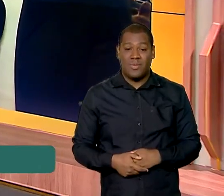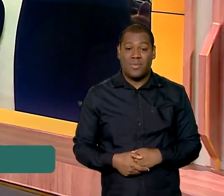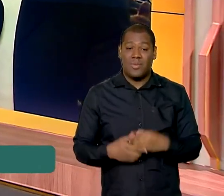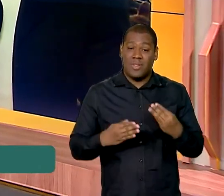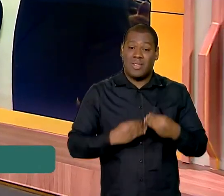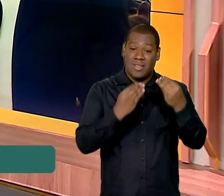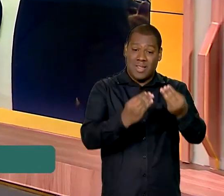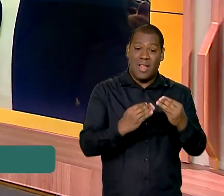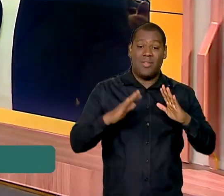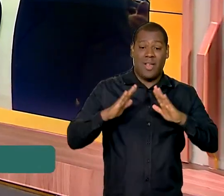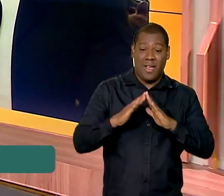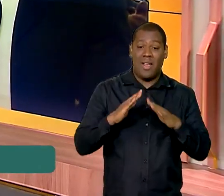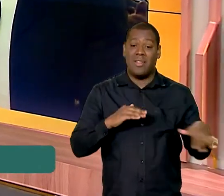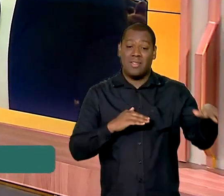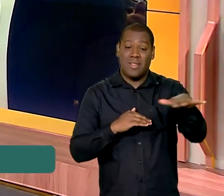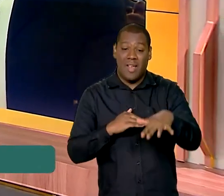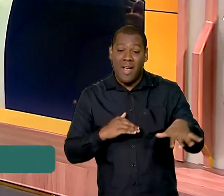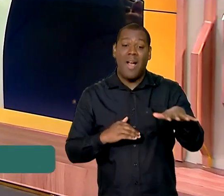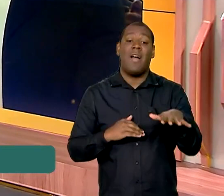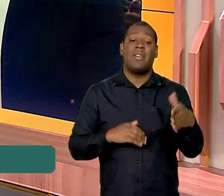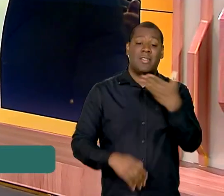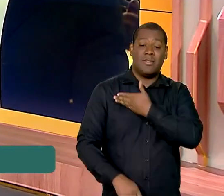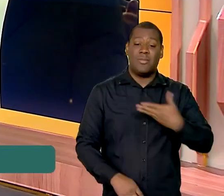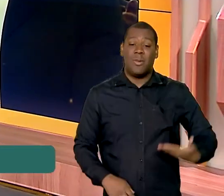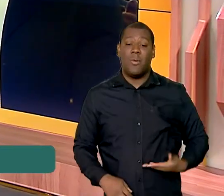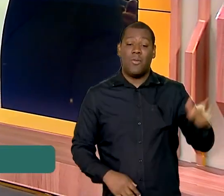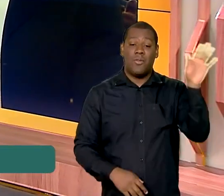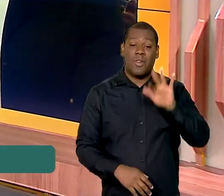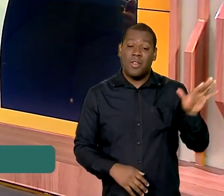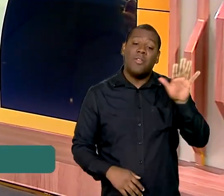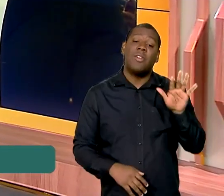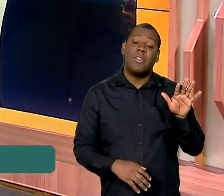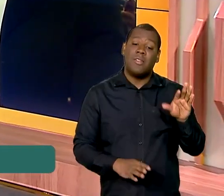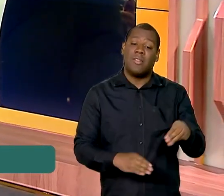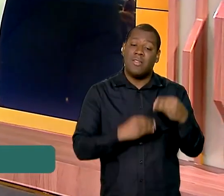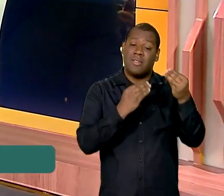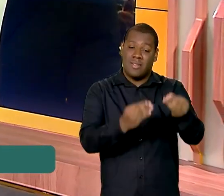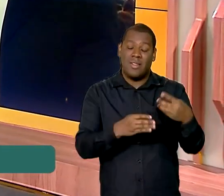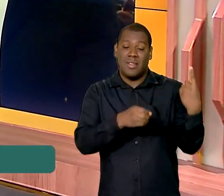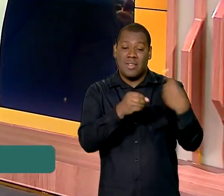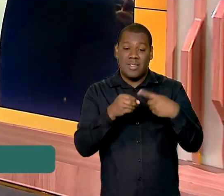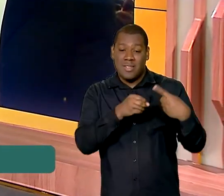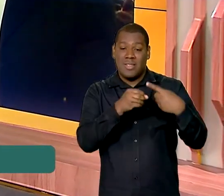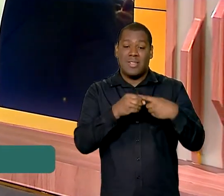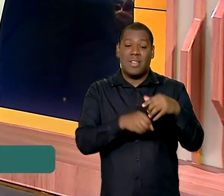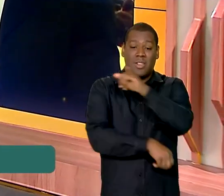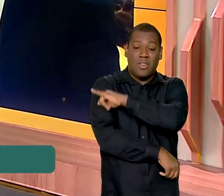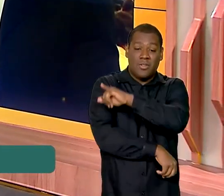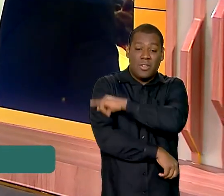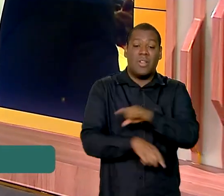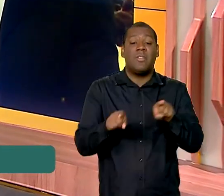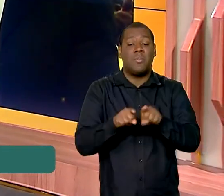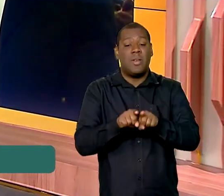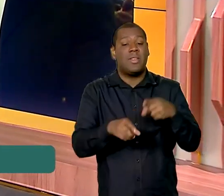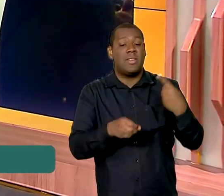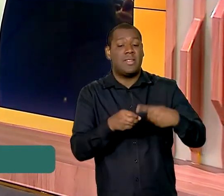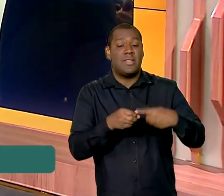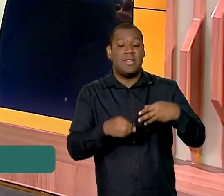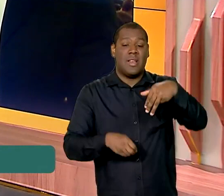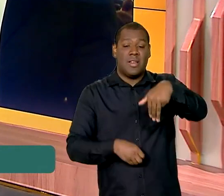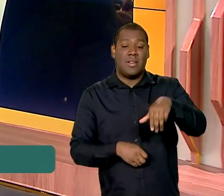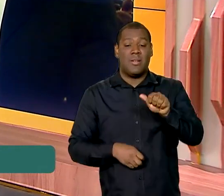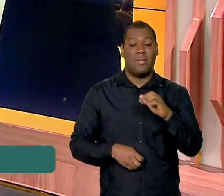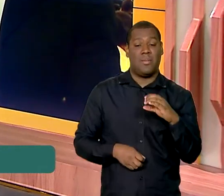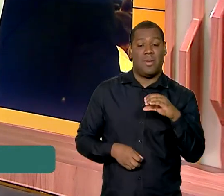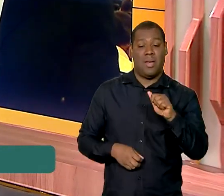e terrenos que hoje são do governo federal para as cidades do Rio de Janeiro e de Macaé. Essa sessão desses